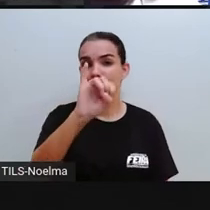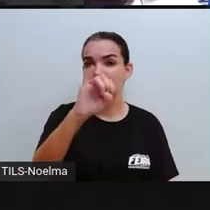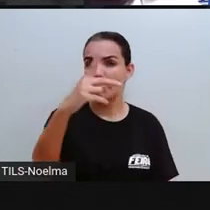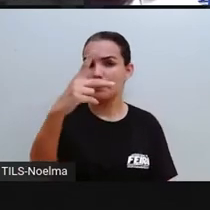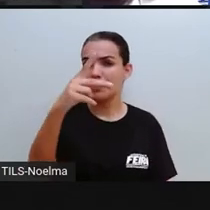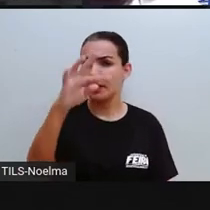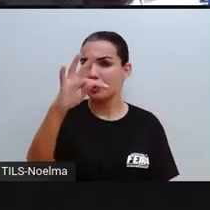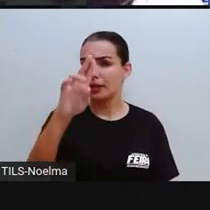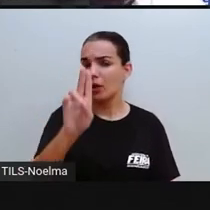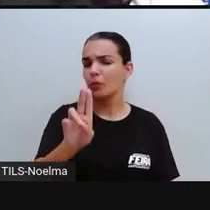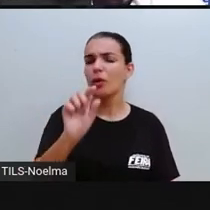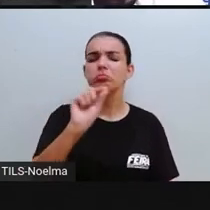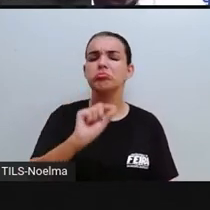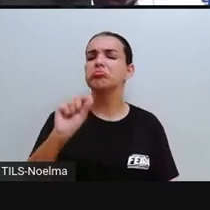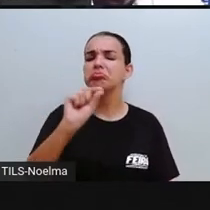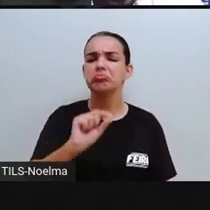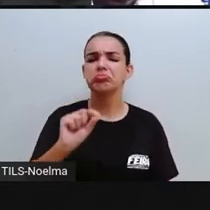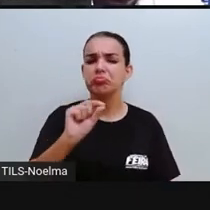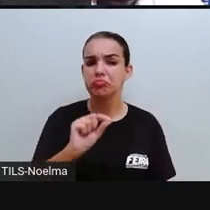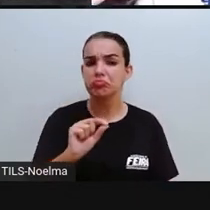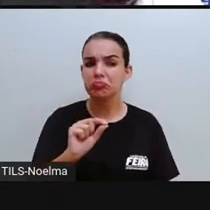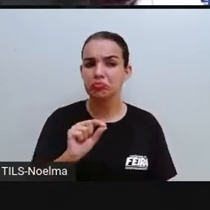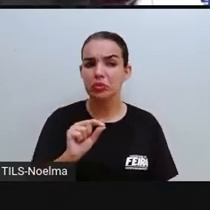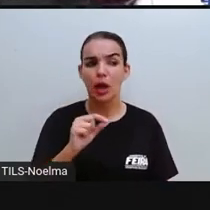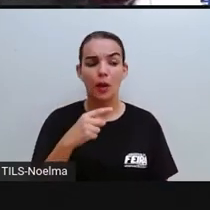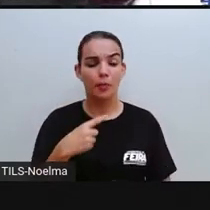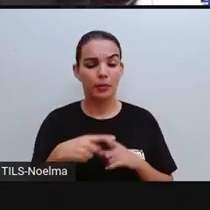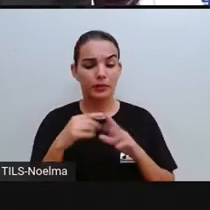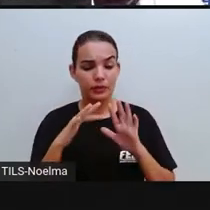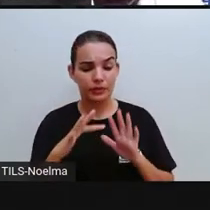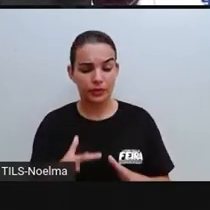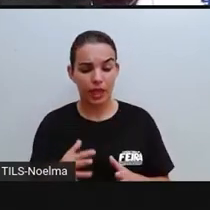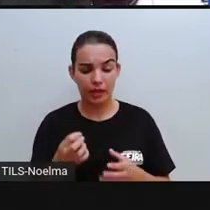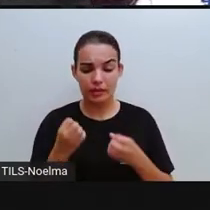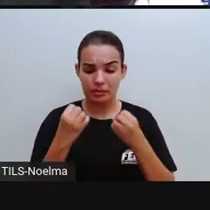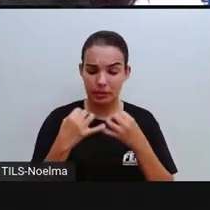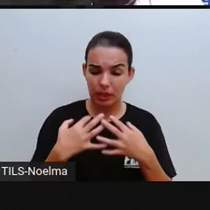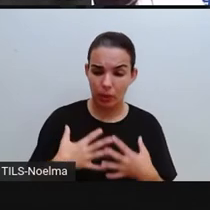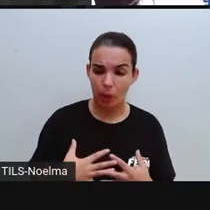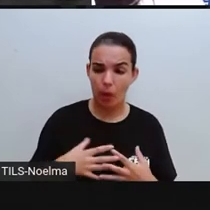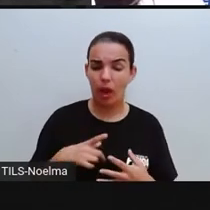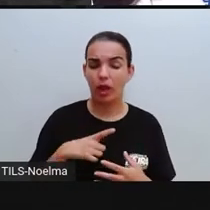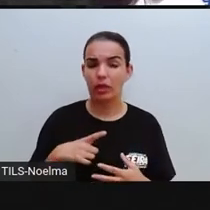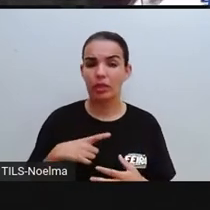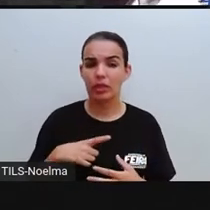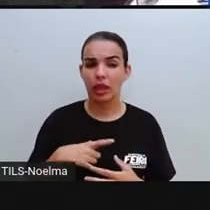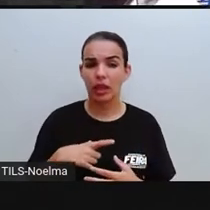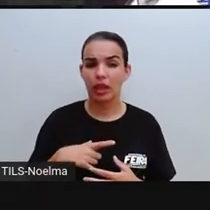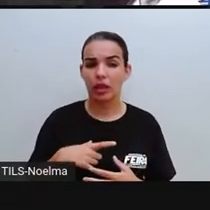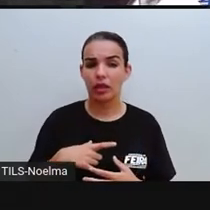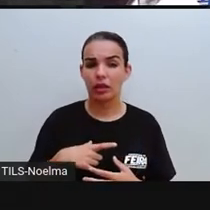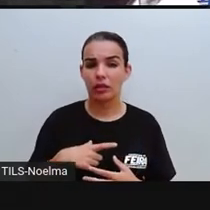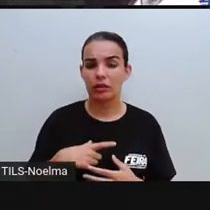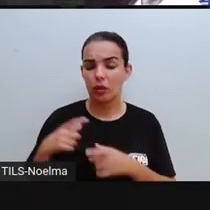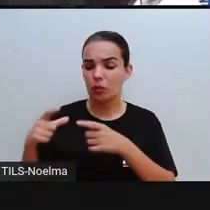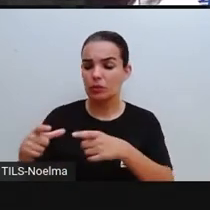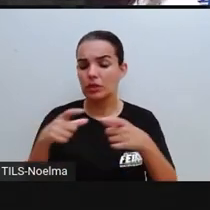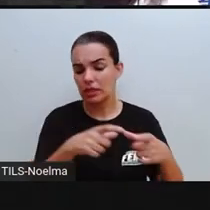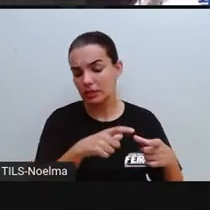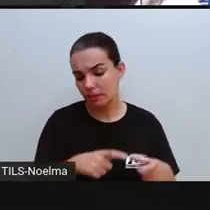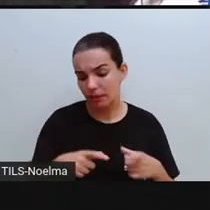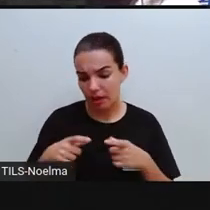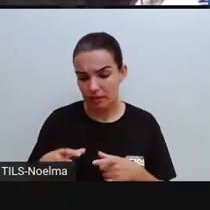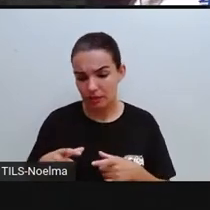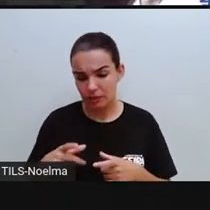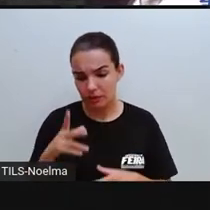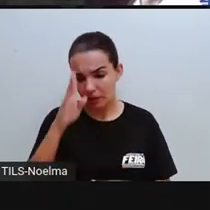IPTU. Porque a gente falou, né, a Pró, a Sarah falou que os espaços públicos